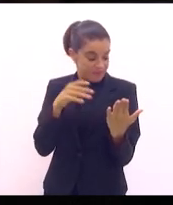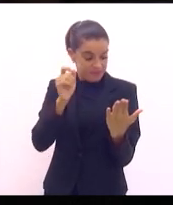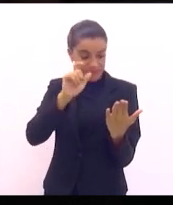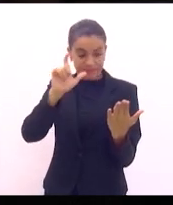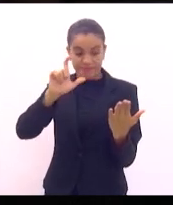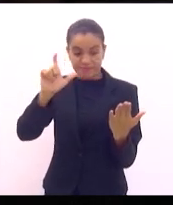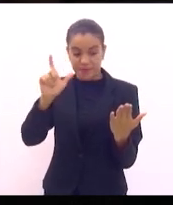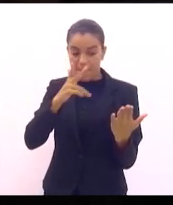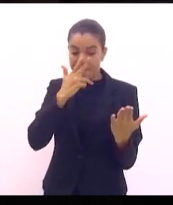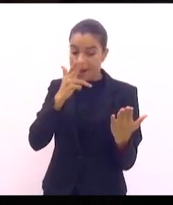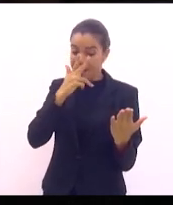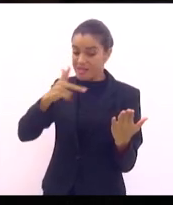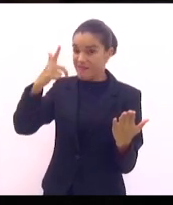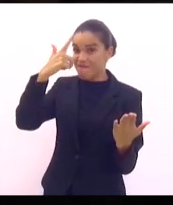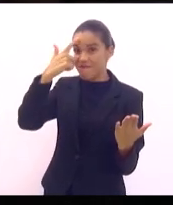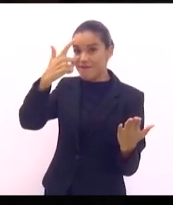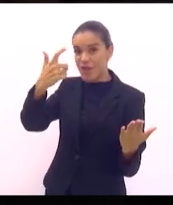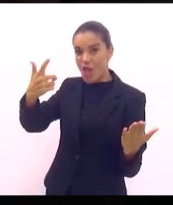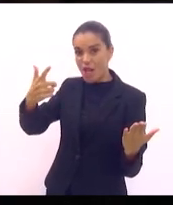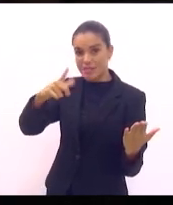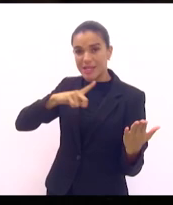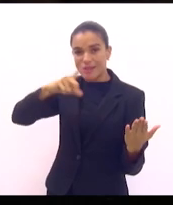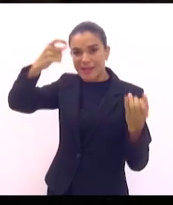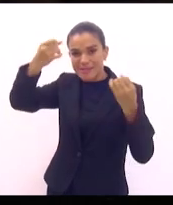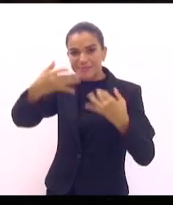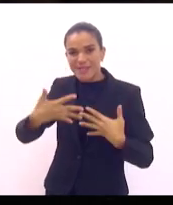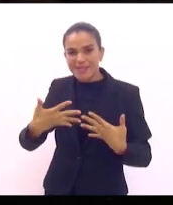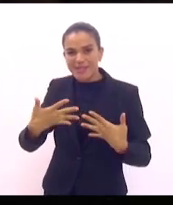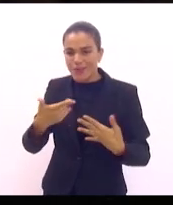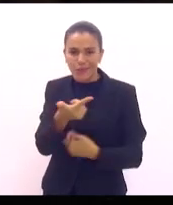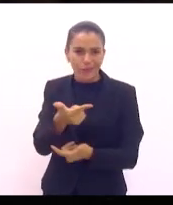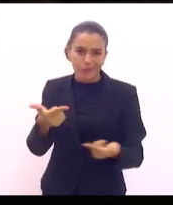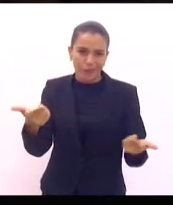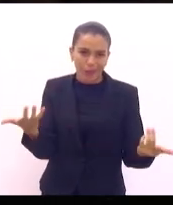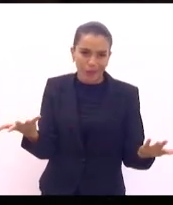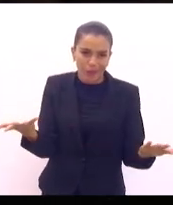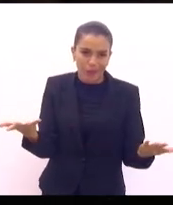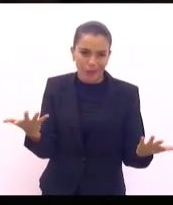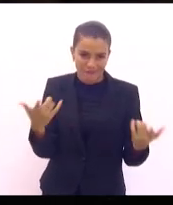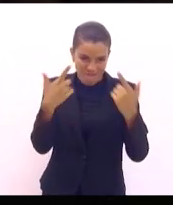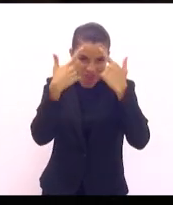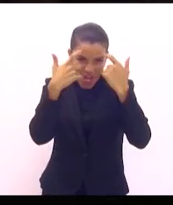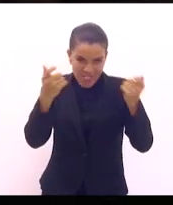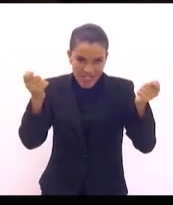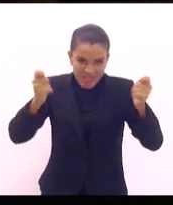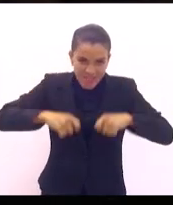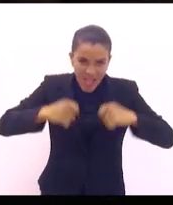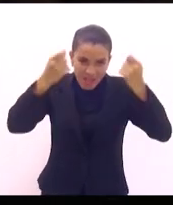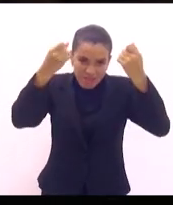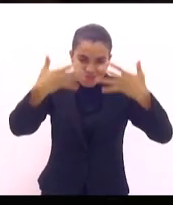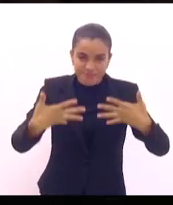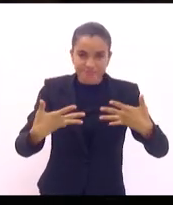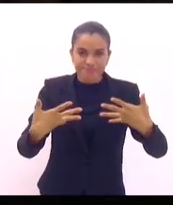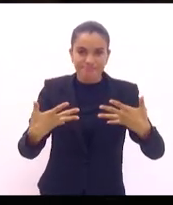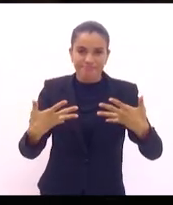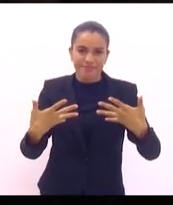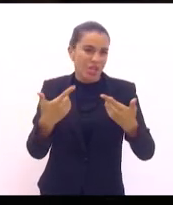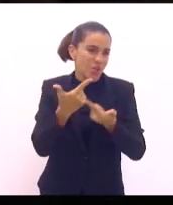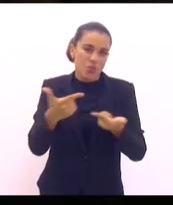a violência se justificasse. Como a violência se justificasse. E não se